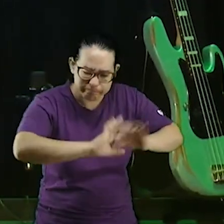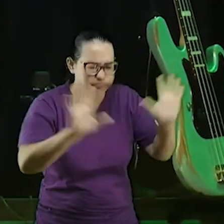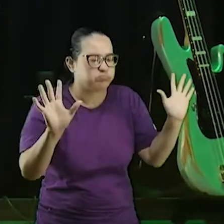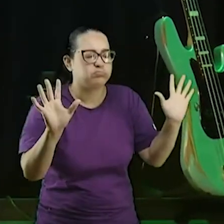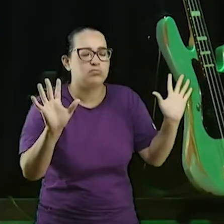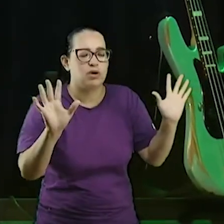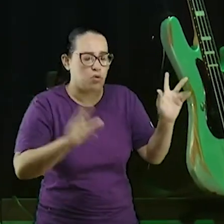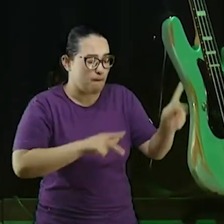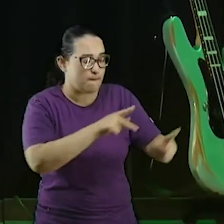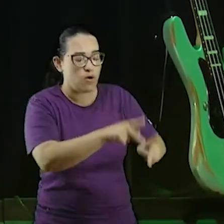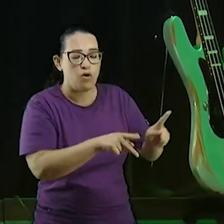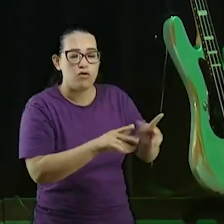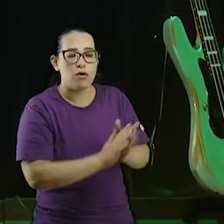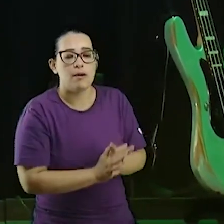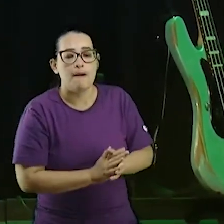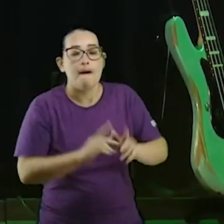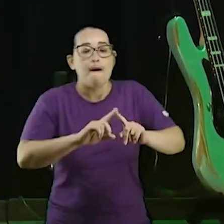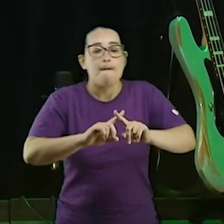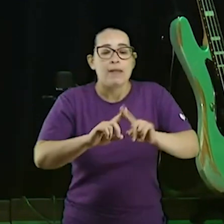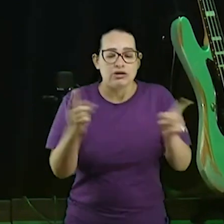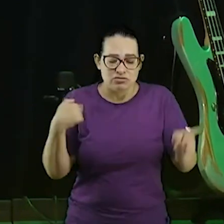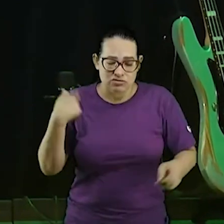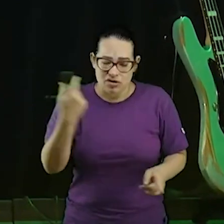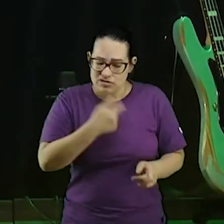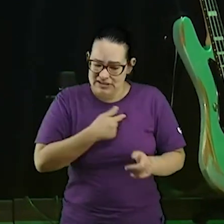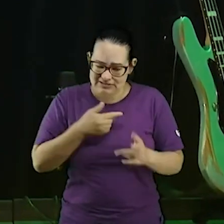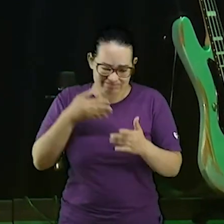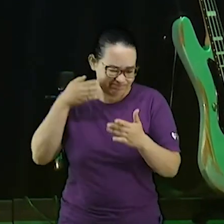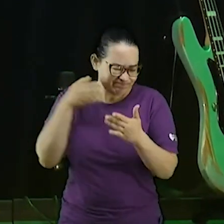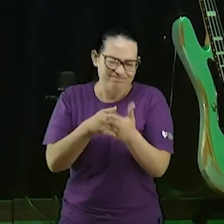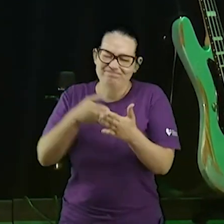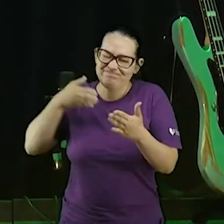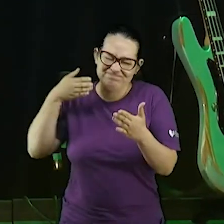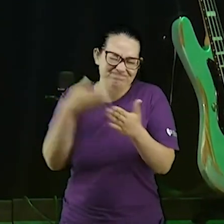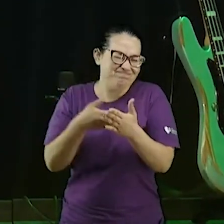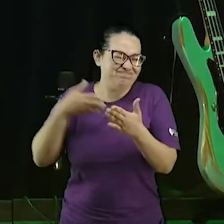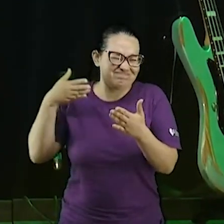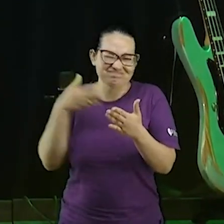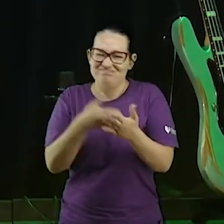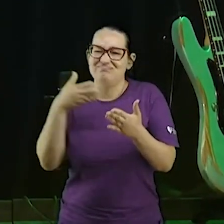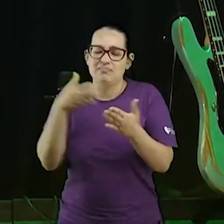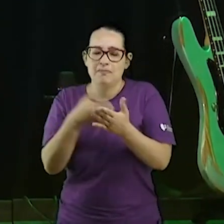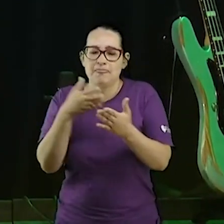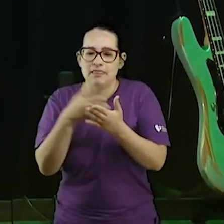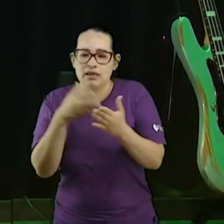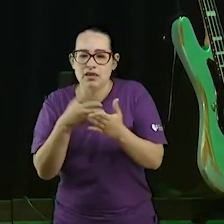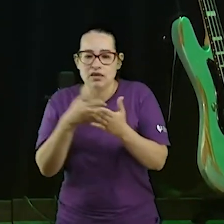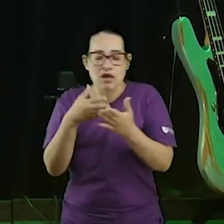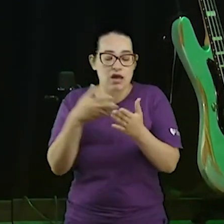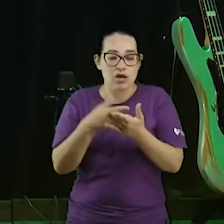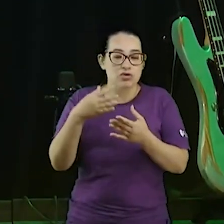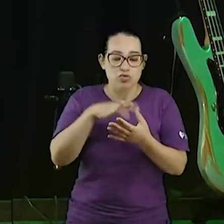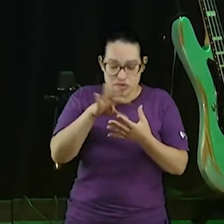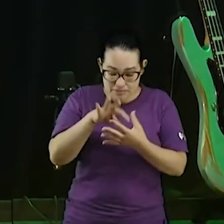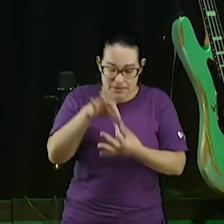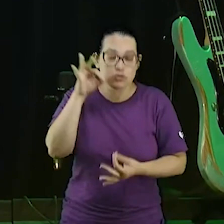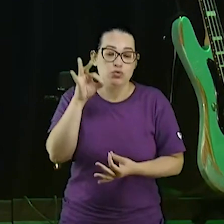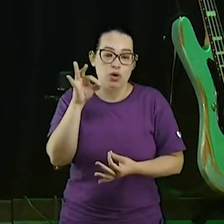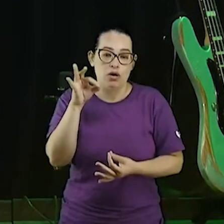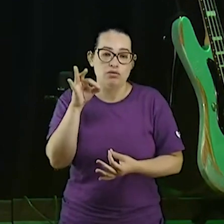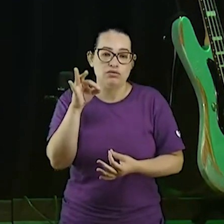nós temos enfrentado o mundo espiritual, que quer colocar a gente dentro de jaulas,